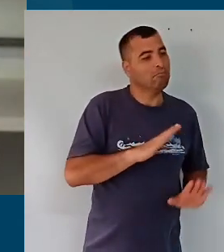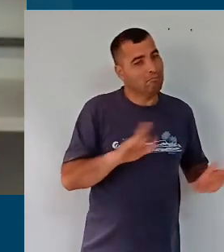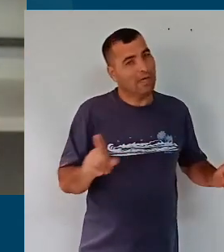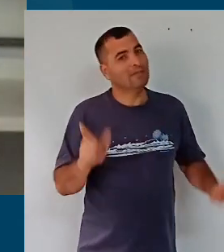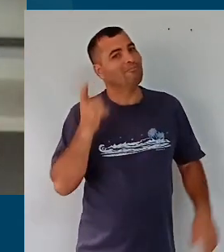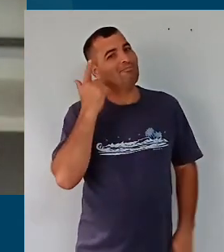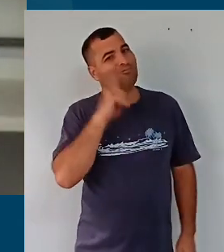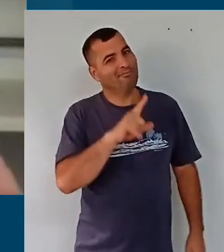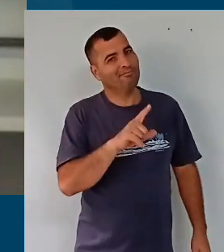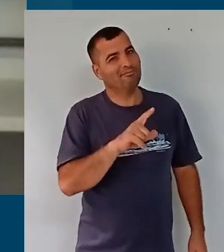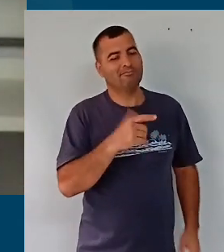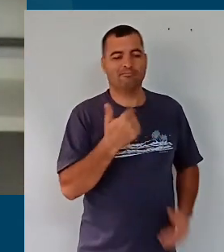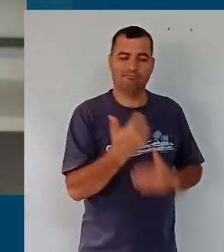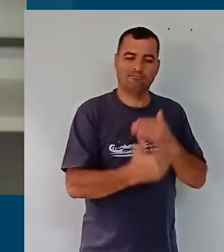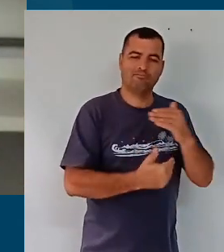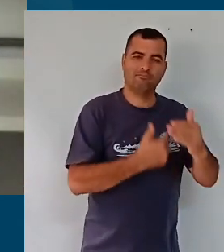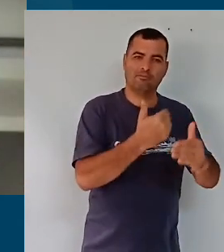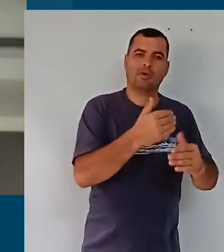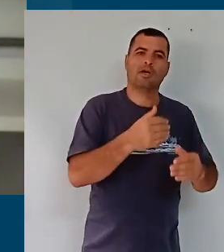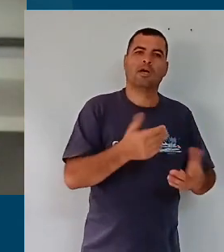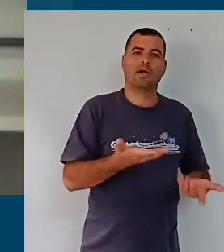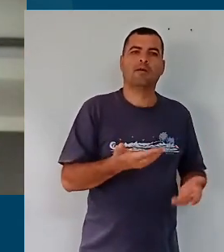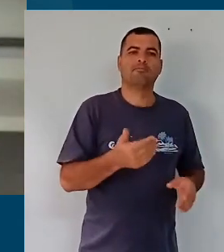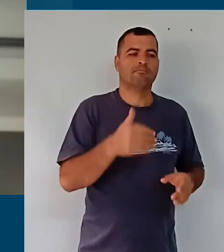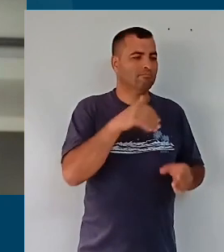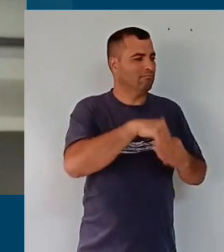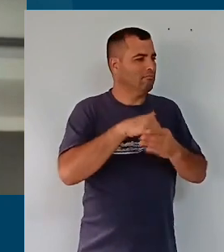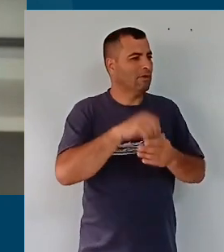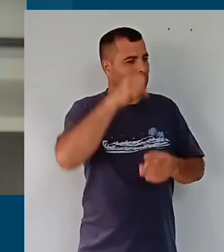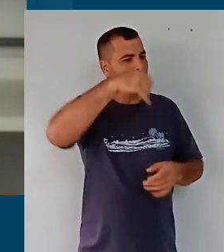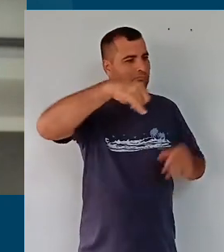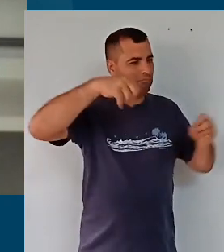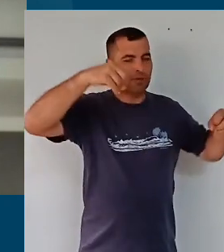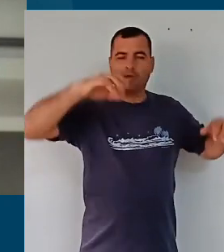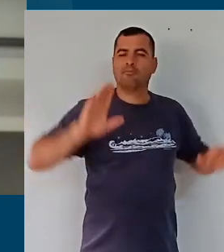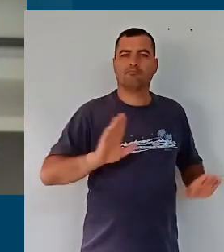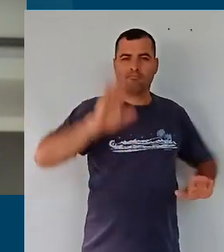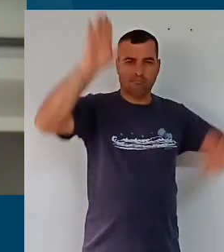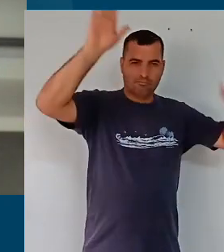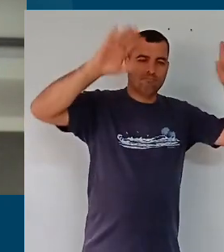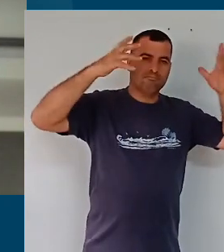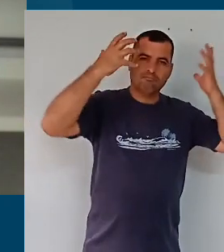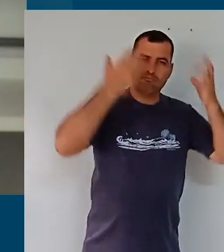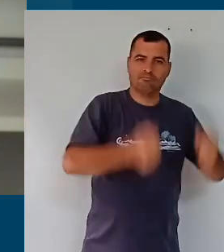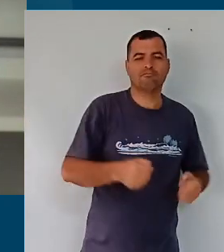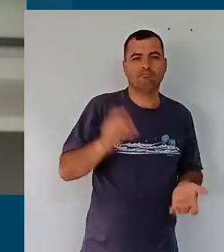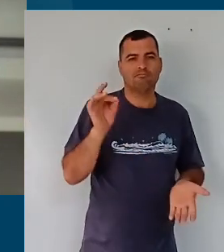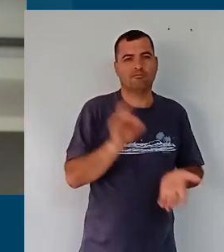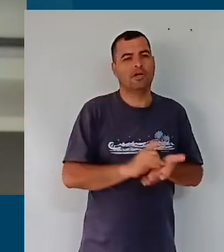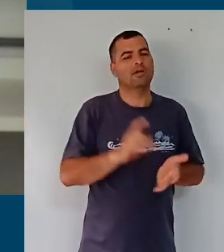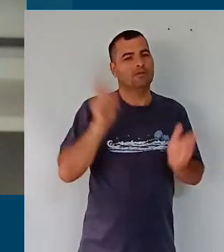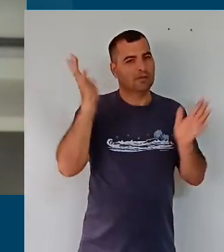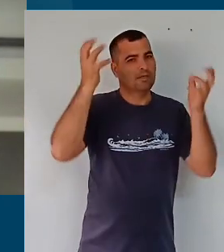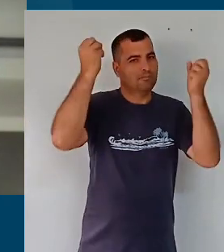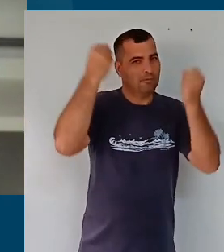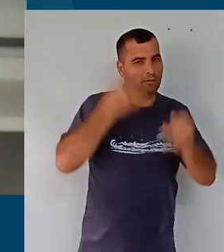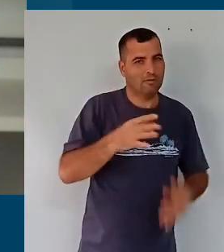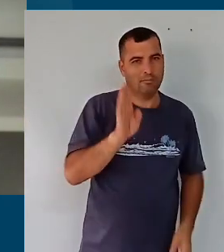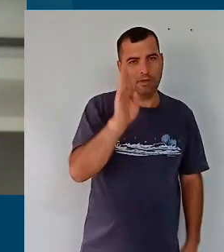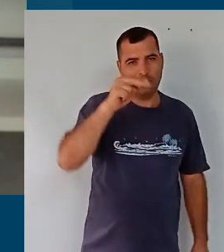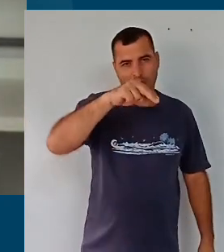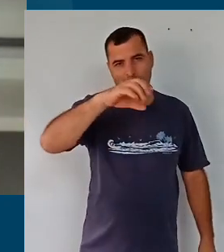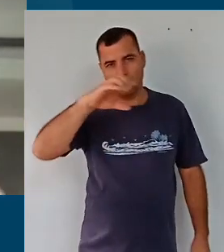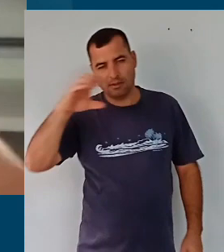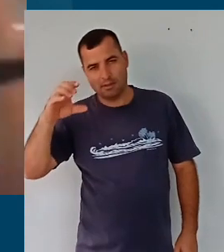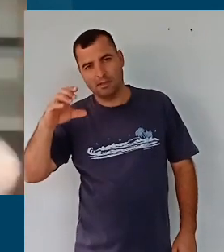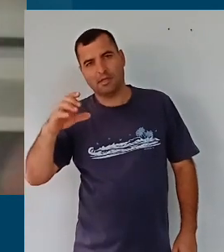conseguimos no processo colegiado aprovar, e eu volto a dizer o que já disse para vocês em algum momento, a BNCC